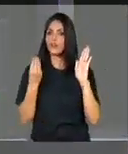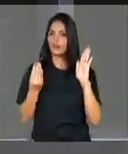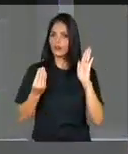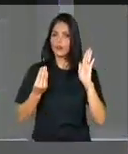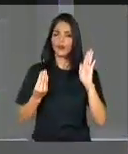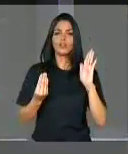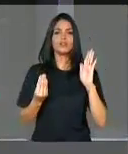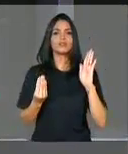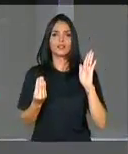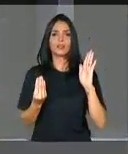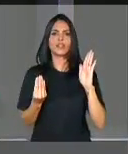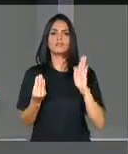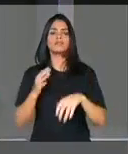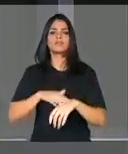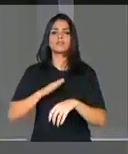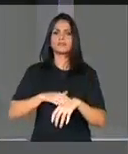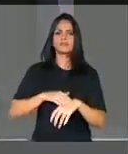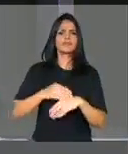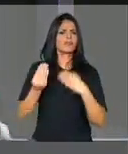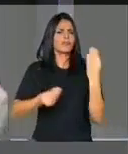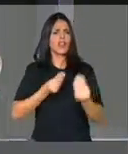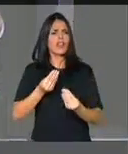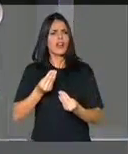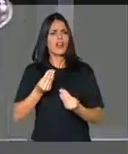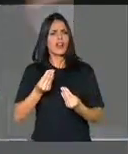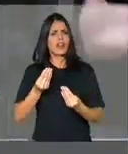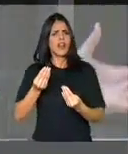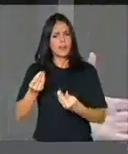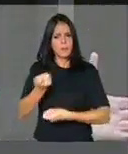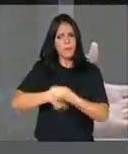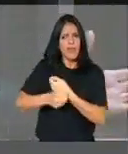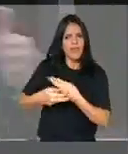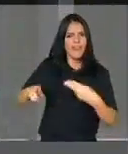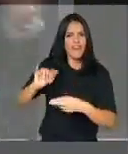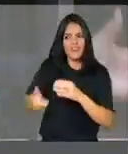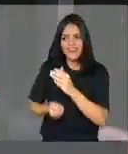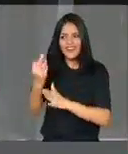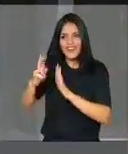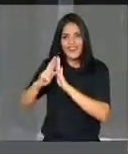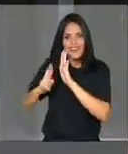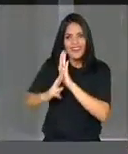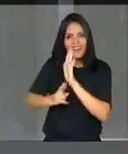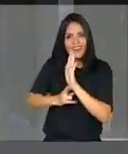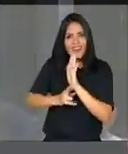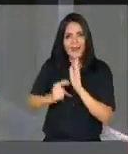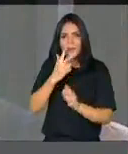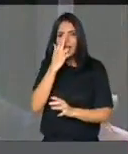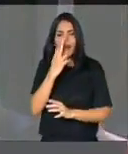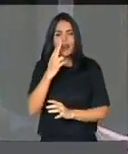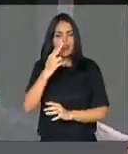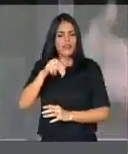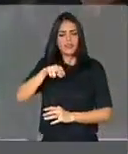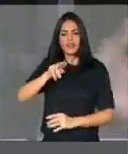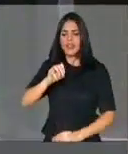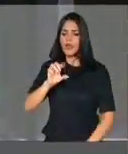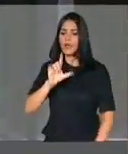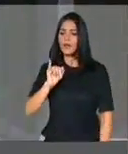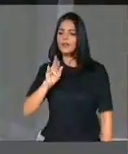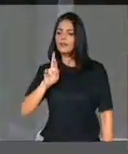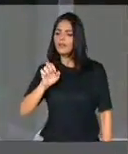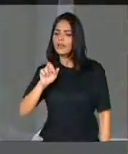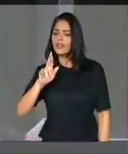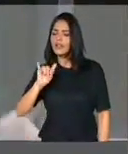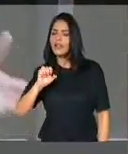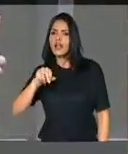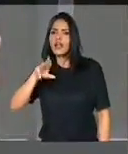essa política é desastrosa, achando que o mercado ia regular, o neoliberalismo ia resolver, o preço do